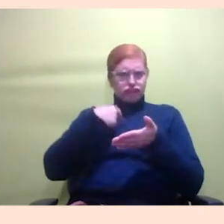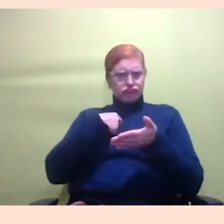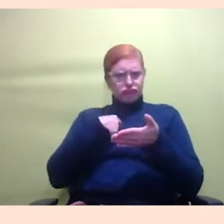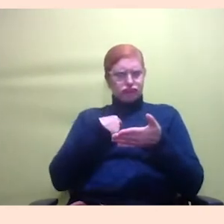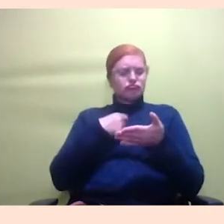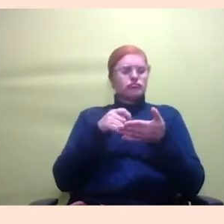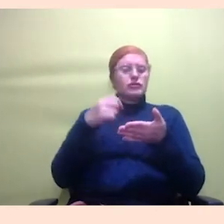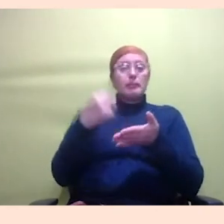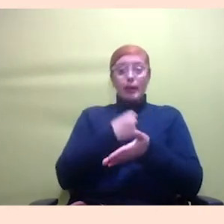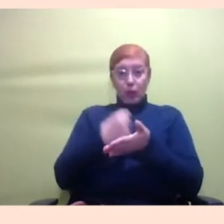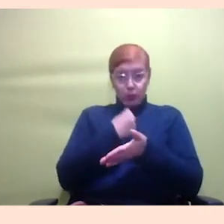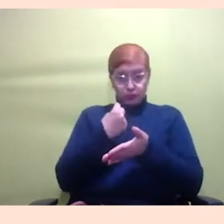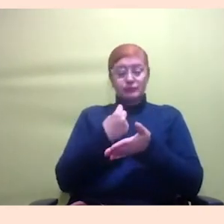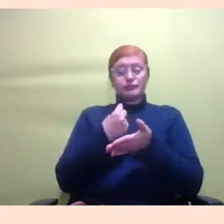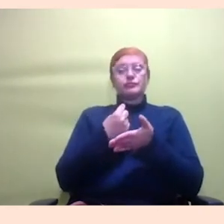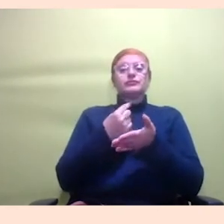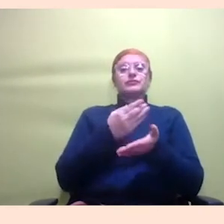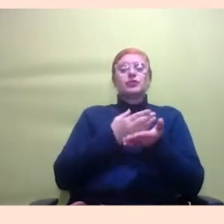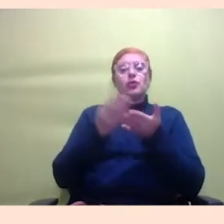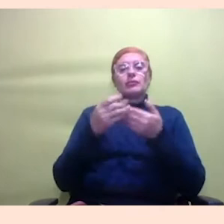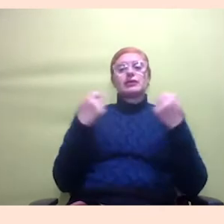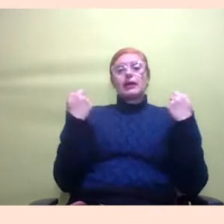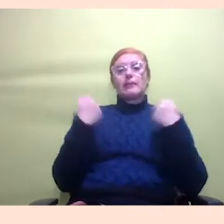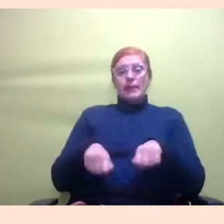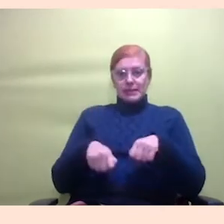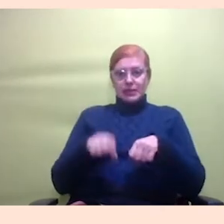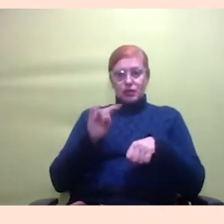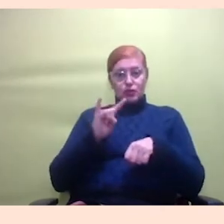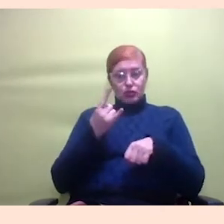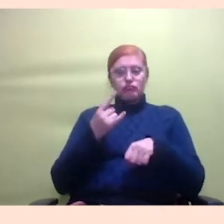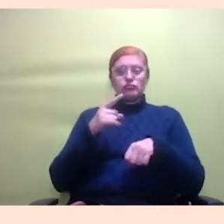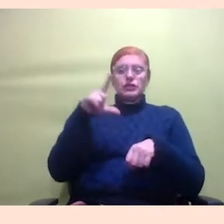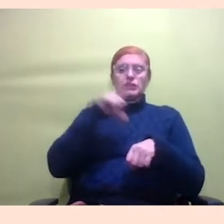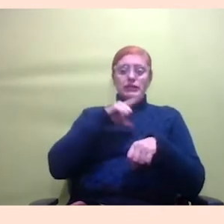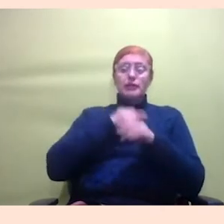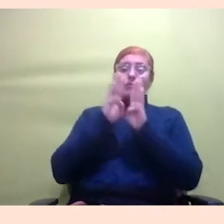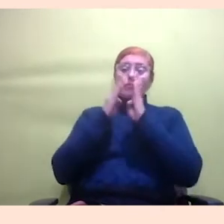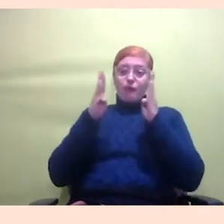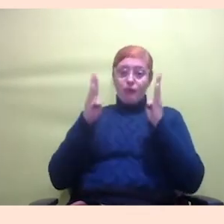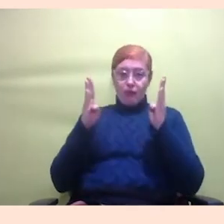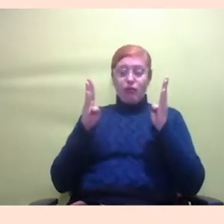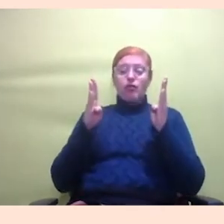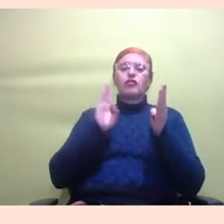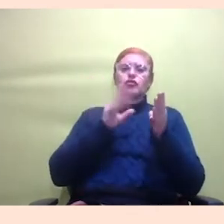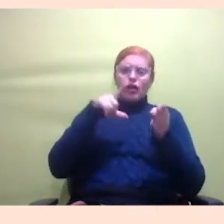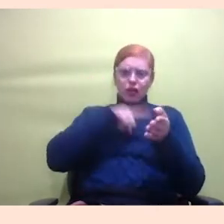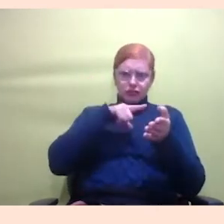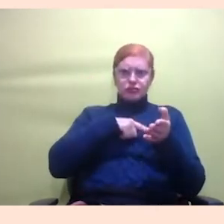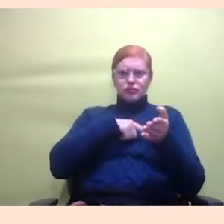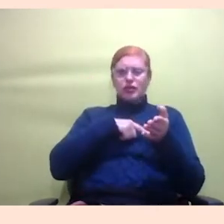vou começar pela última do capacitismo a gente tem bibliografia sobre isso a gente tem bibliografia sobre